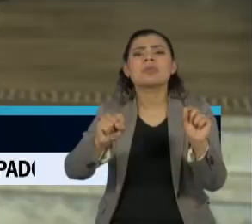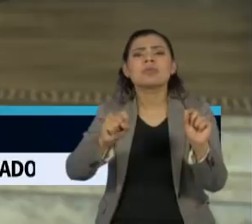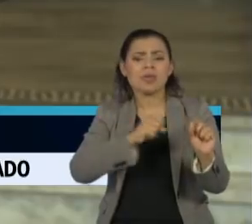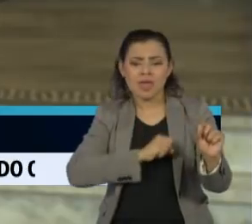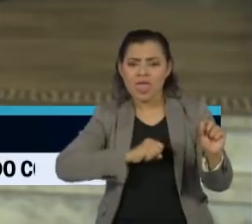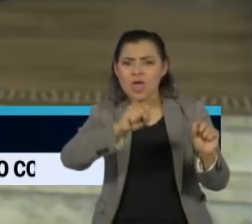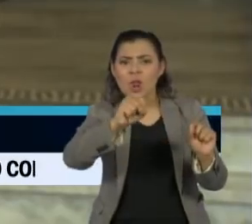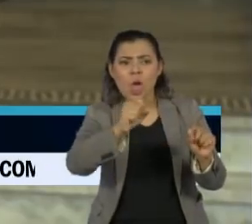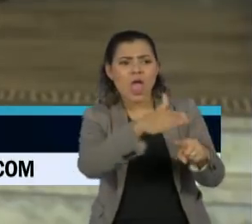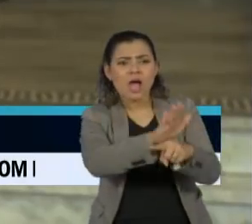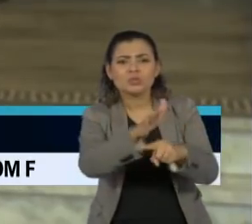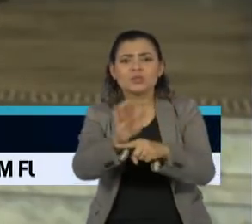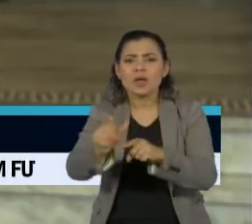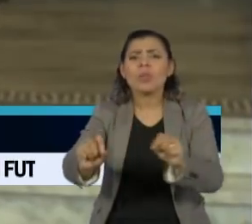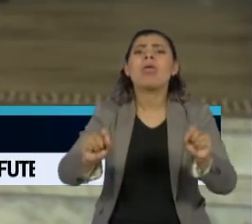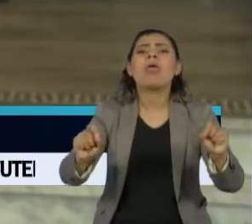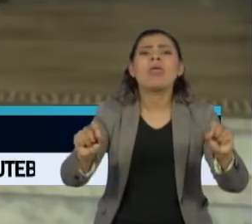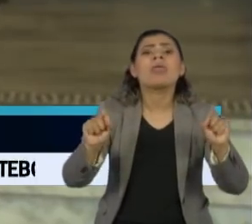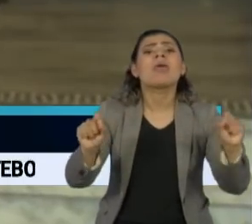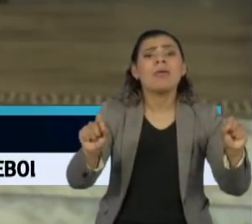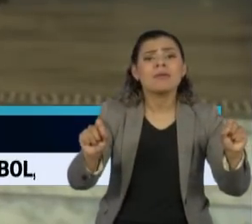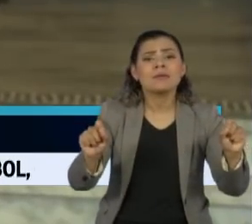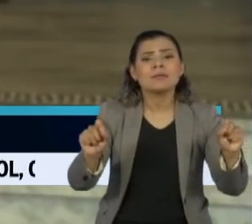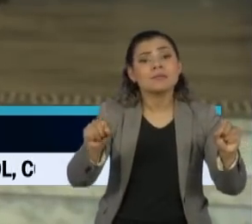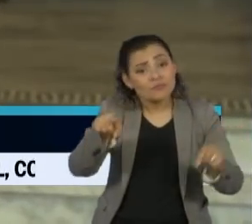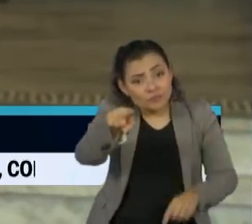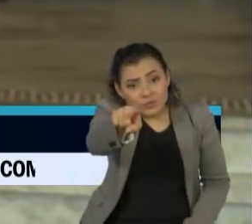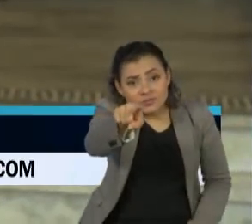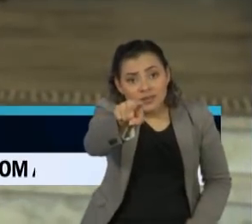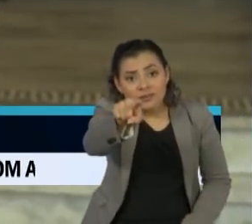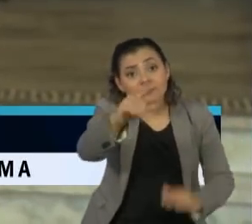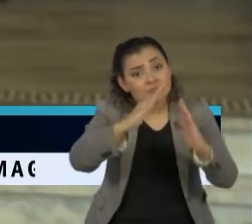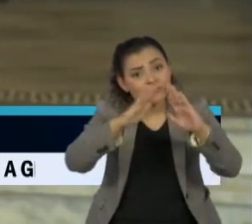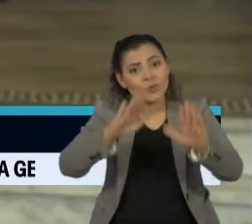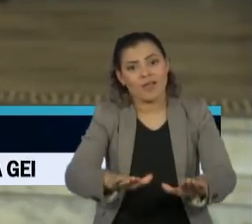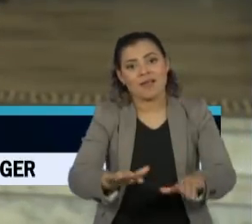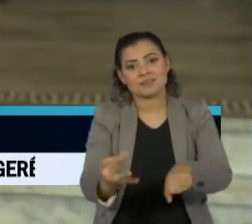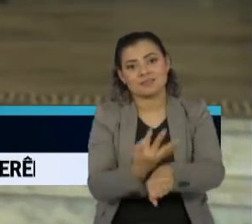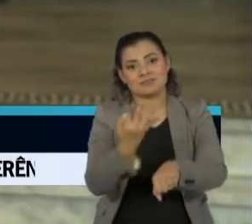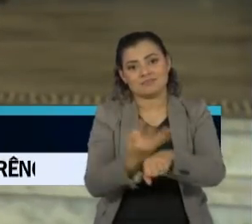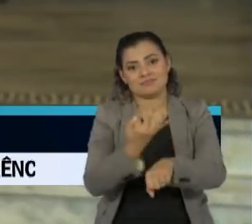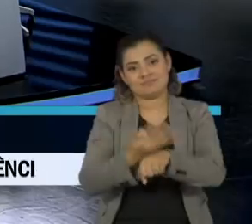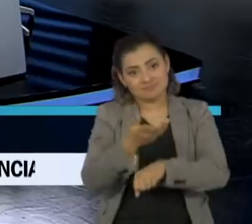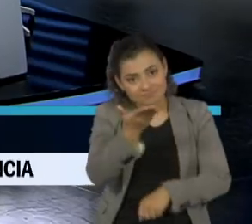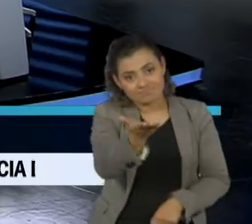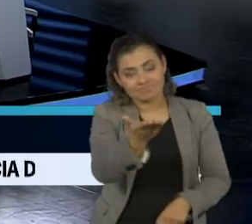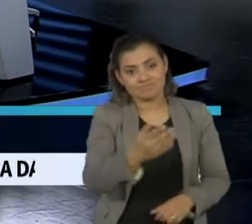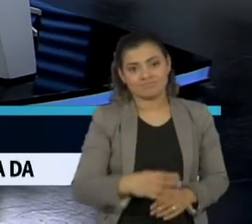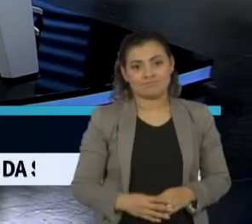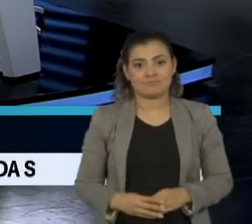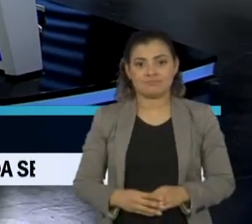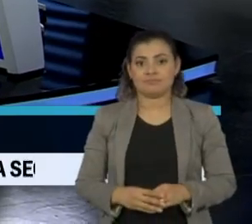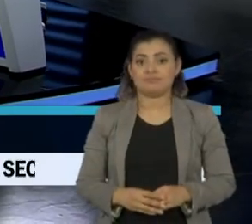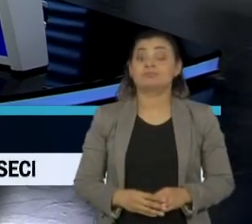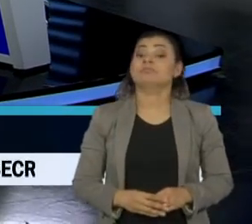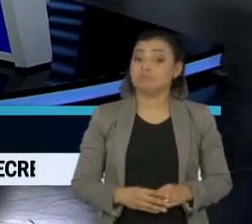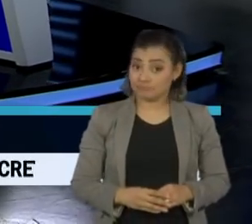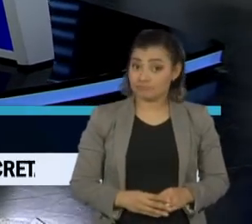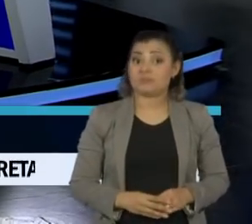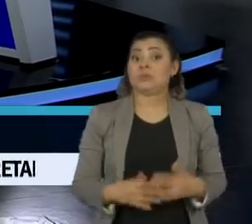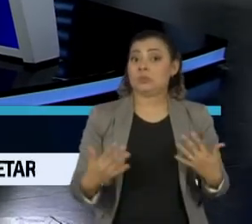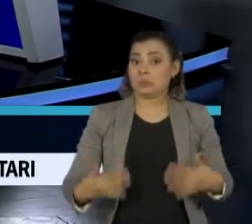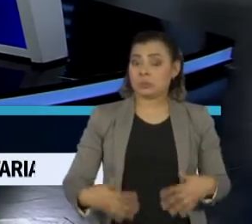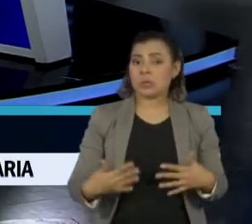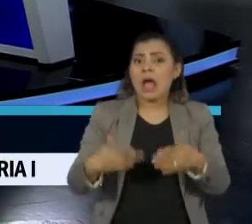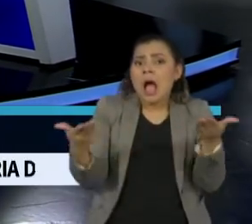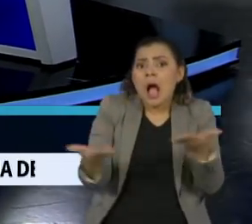salvando muitas vidas, que é você que está em casa. Doutor Saldiva, com a